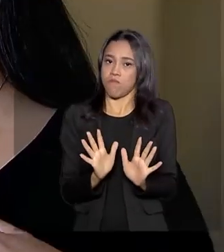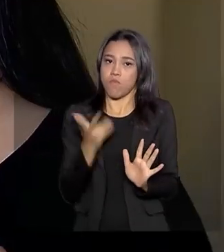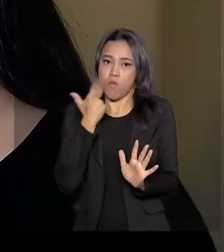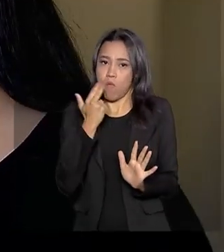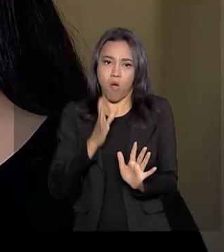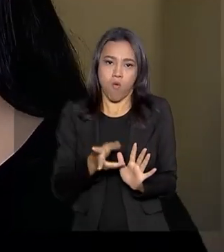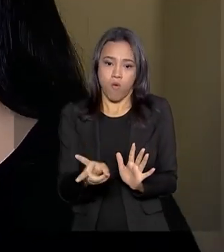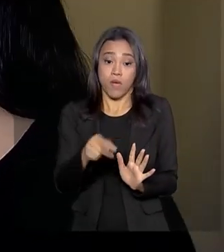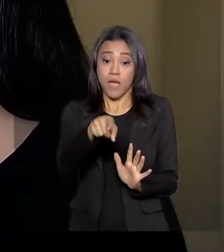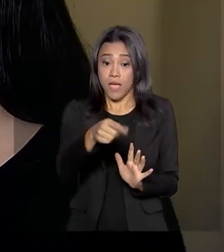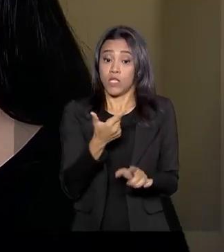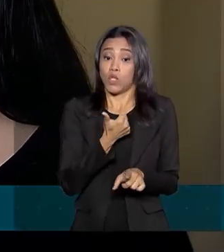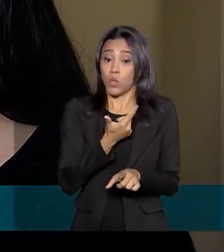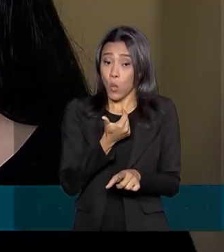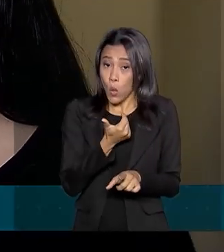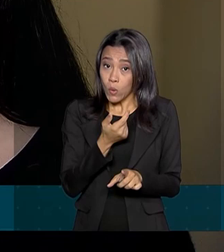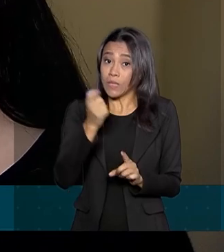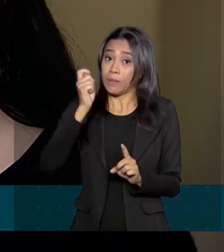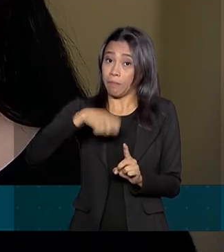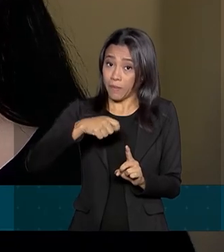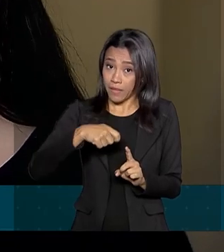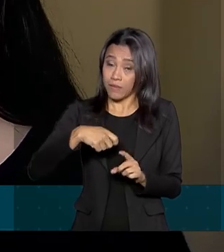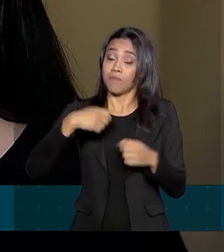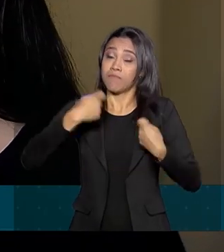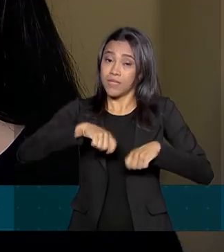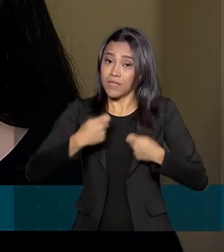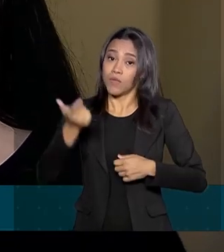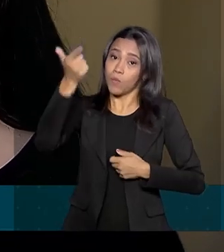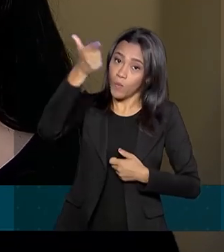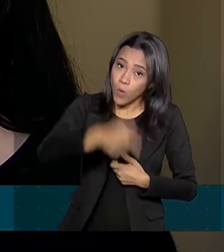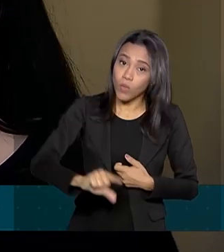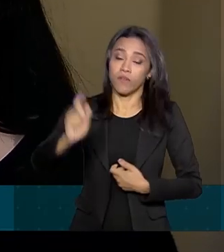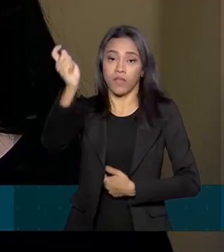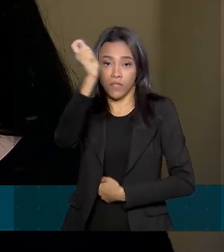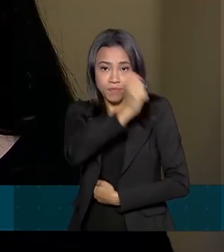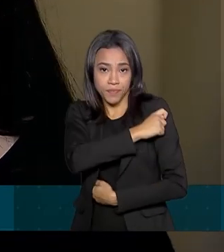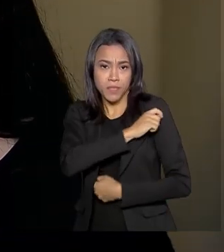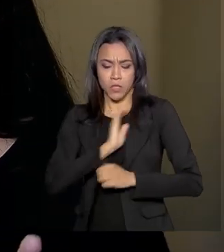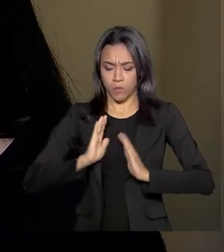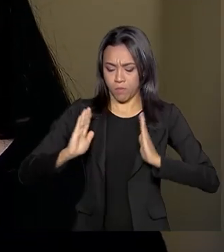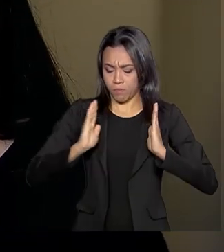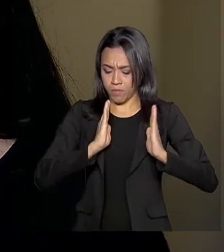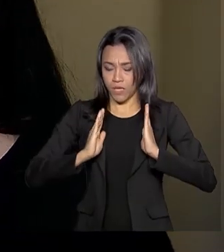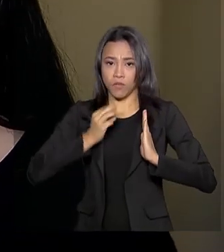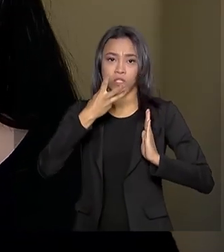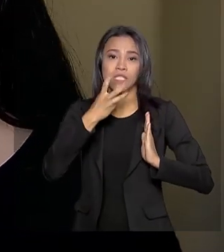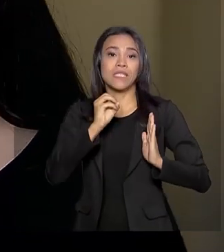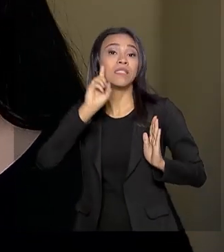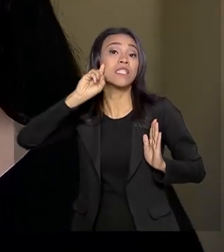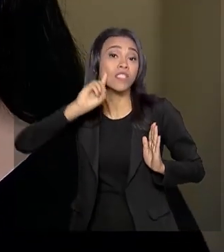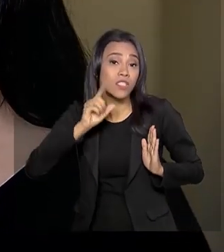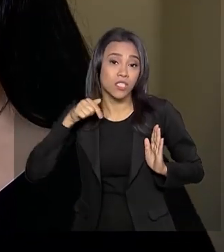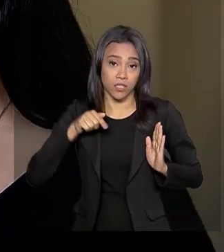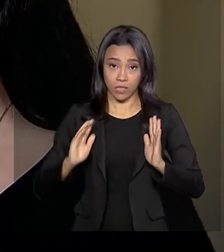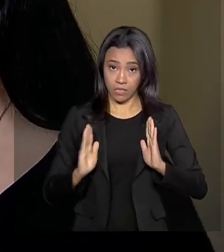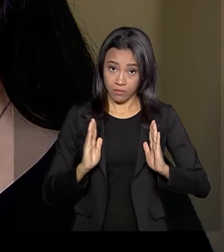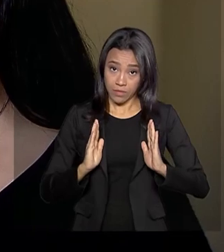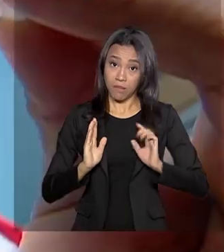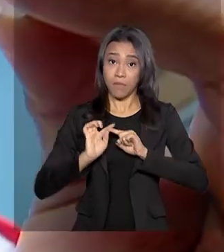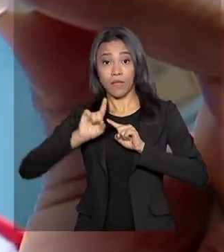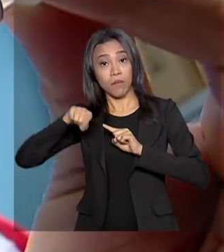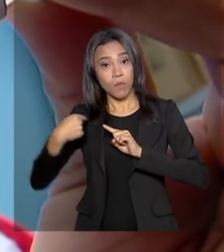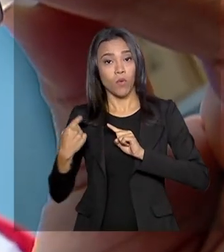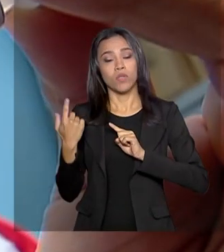Quando essa criança fizer 12 meses, ela vai ter que fazer uma nova dose com intervalo mínimo de 30 dias entre essa dose não válida e a dose da